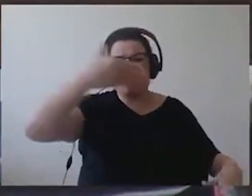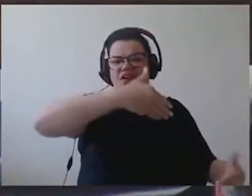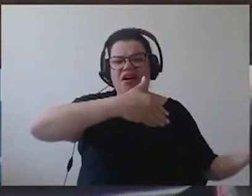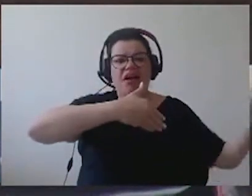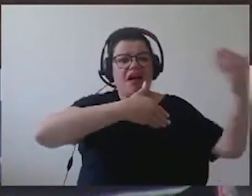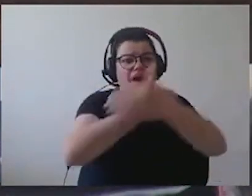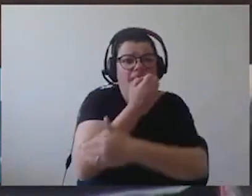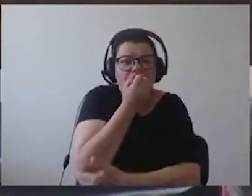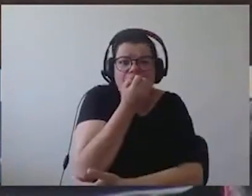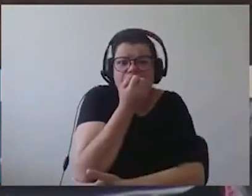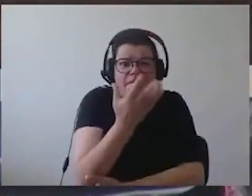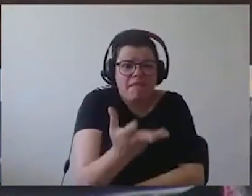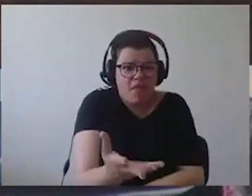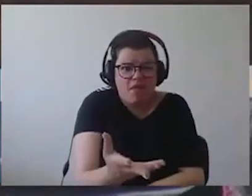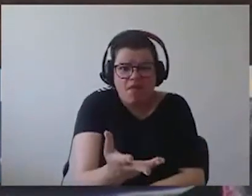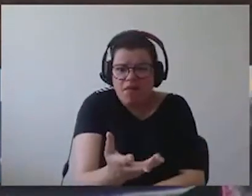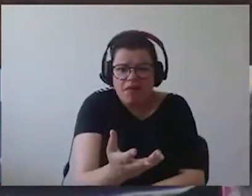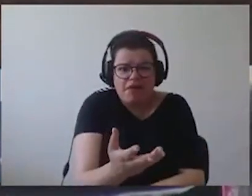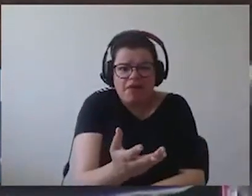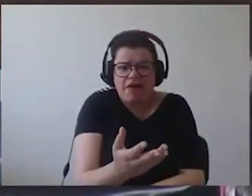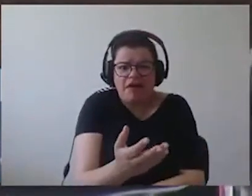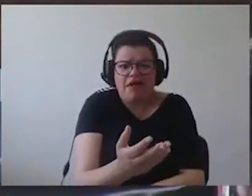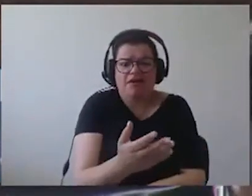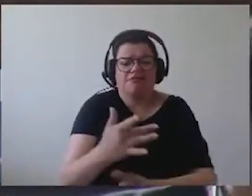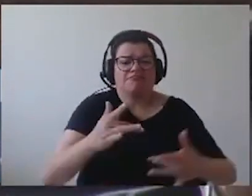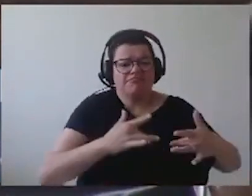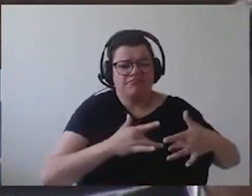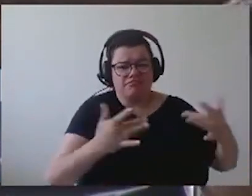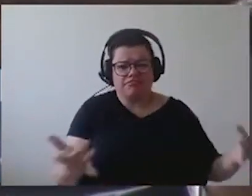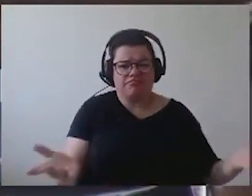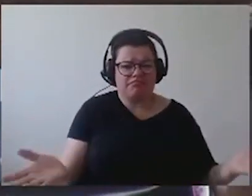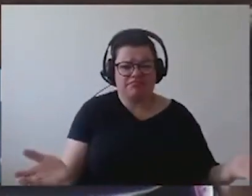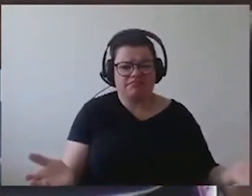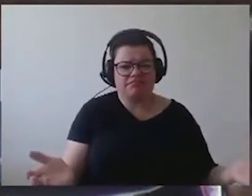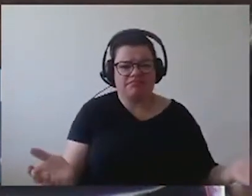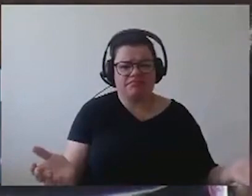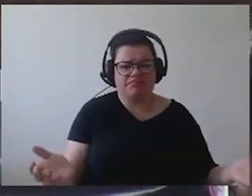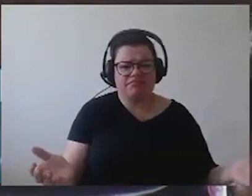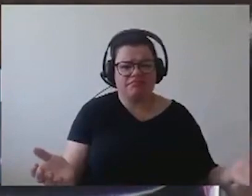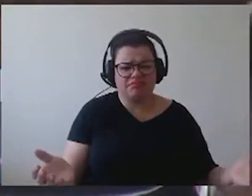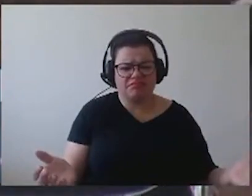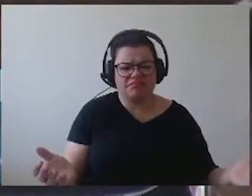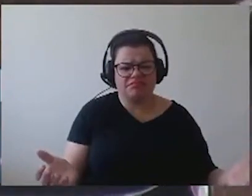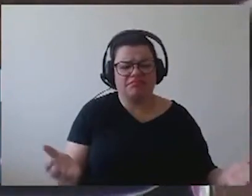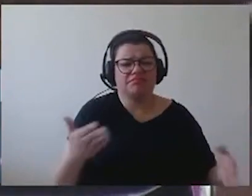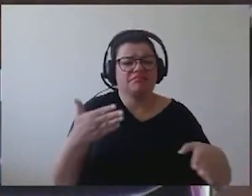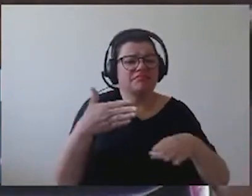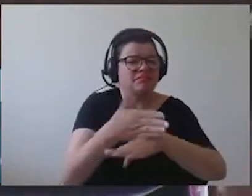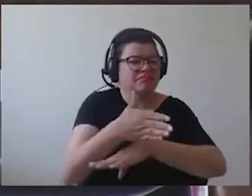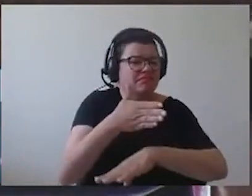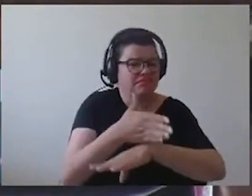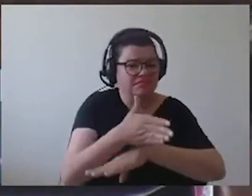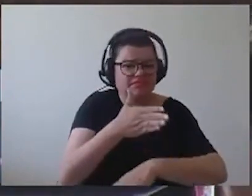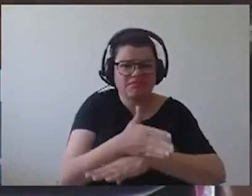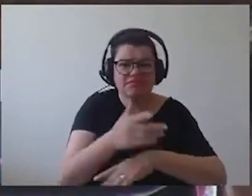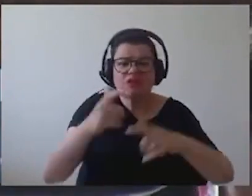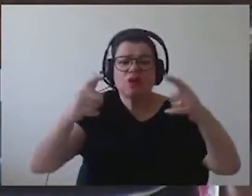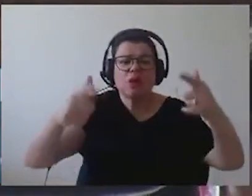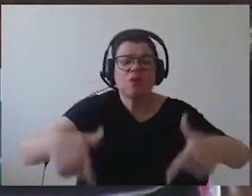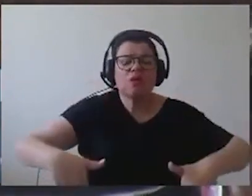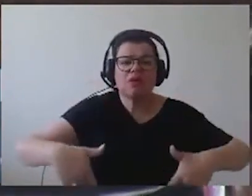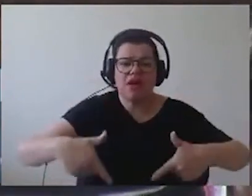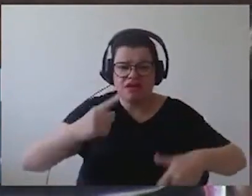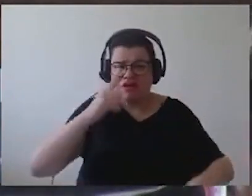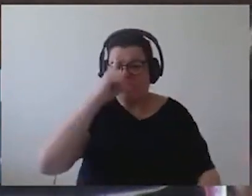função pública, além da conta, que é ao acesso aos grandes equipamentos de saúde que a cidade tem.